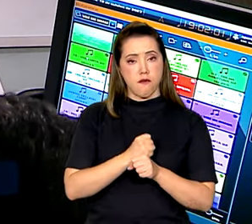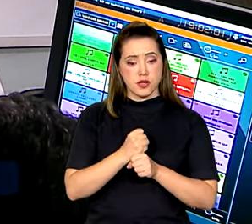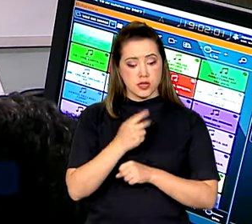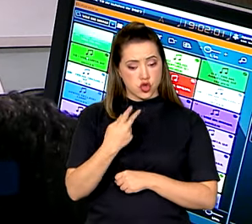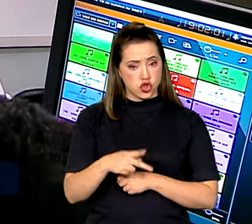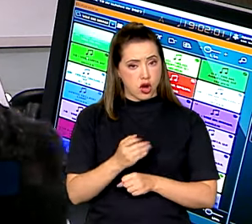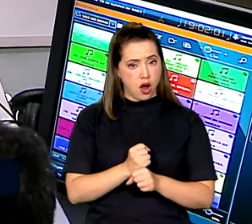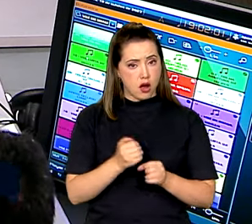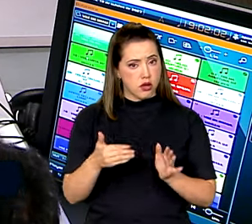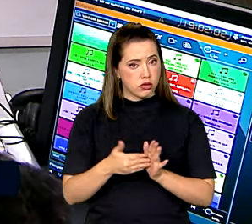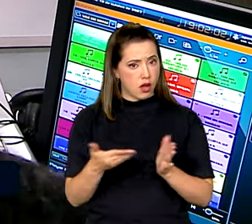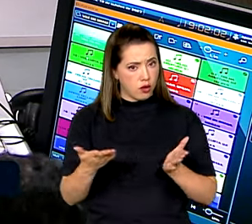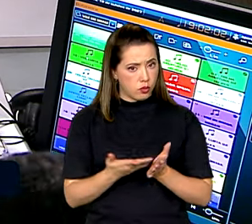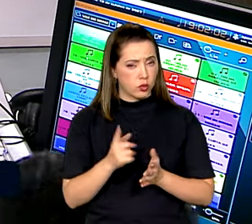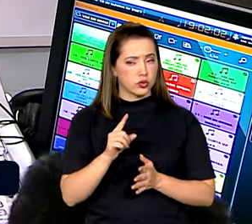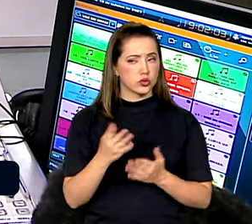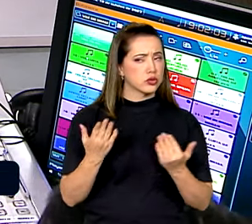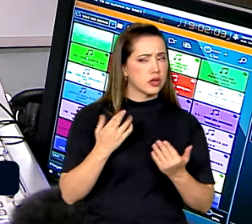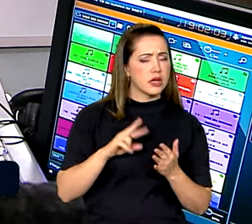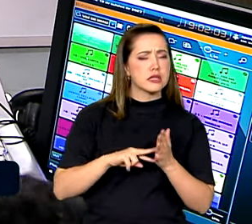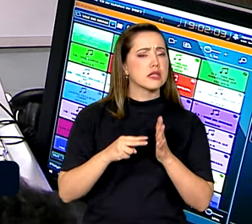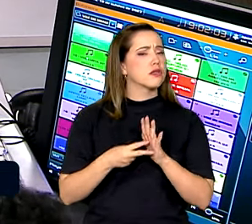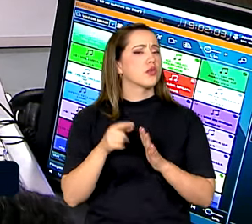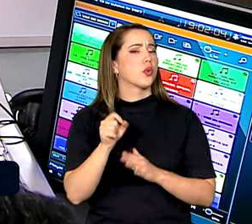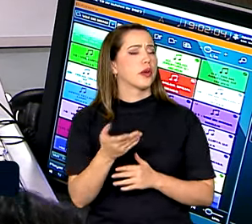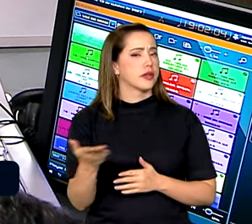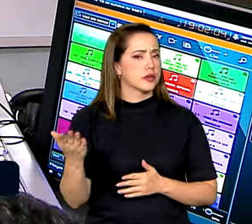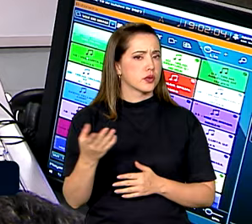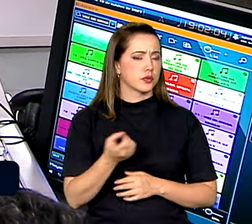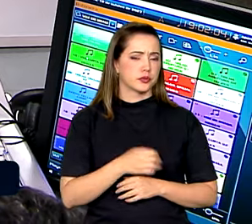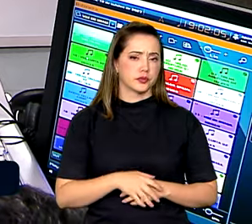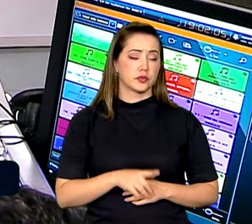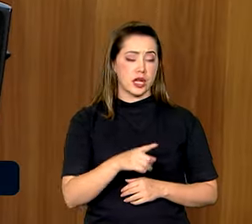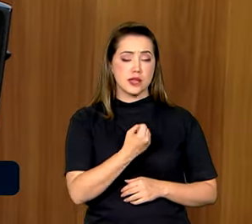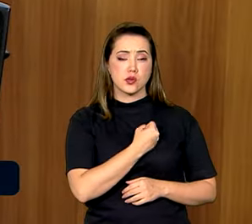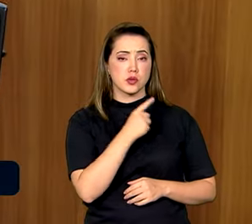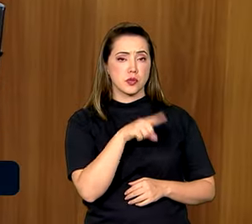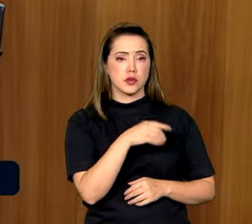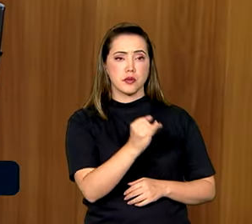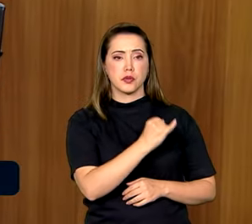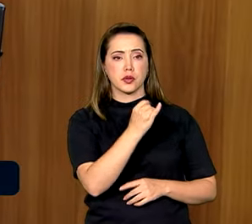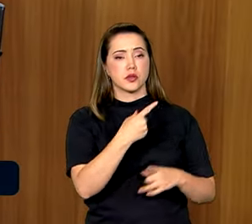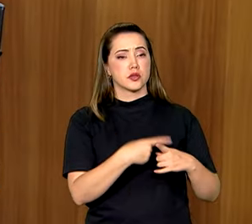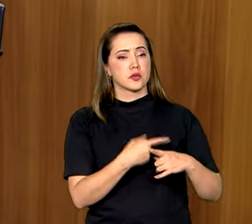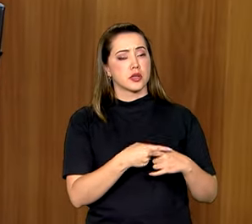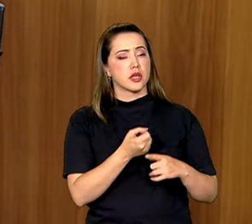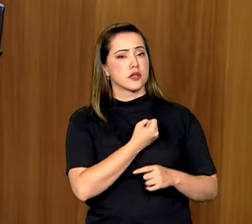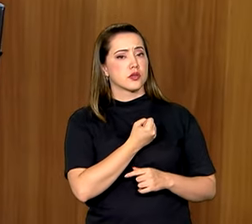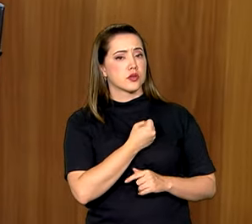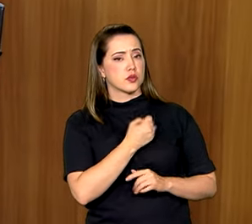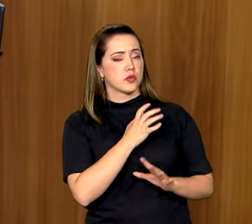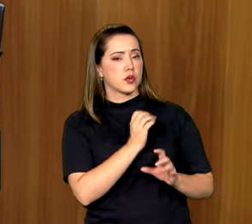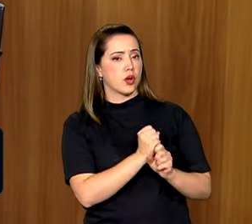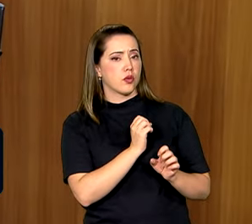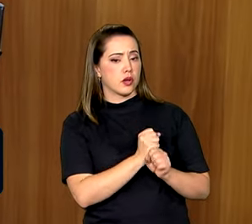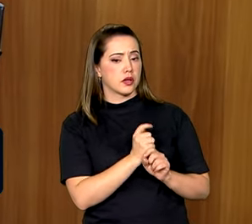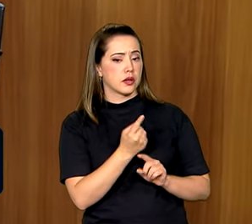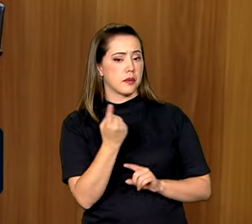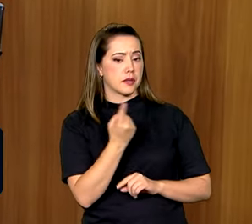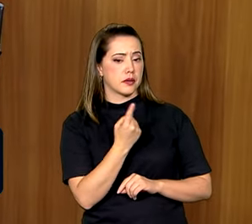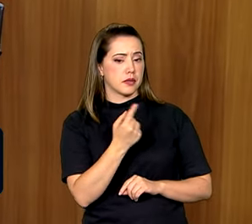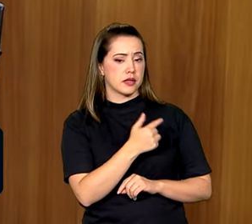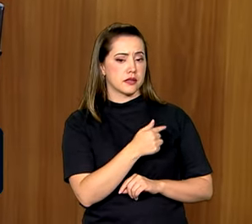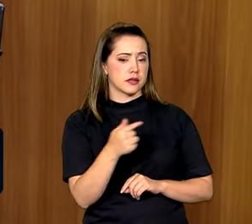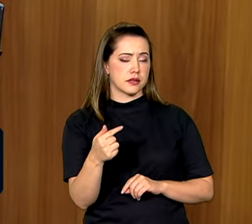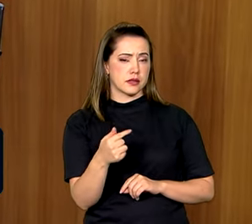agora. O esse resultado representa? É um número muito importante. Esse número foi fechado na primeira semana de outubro, número de